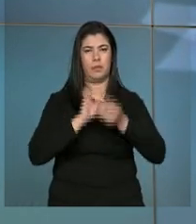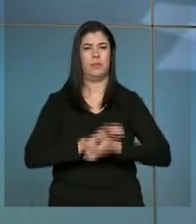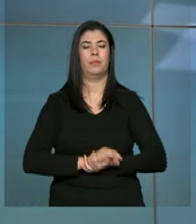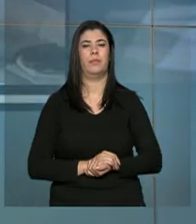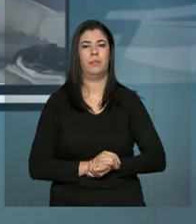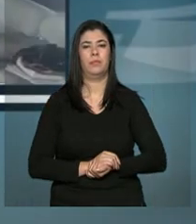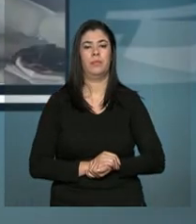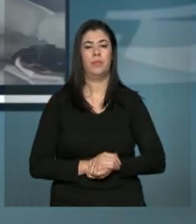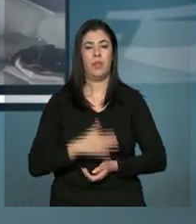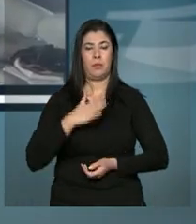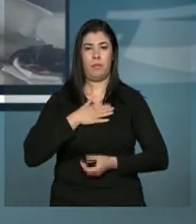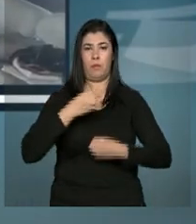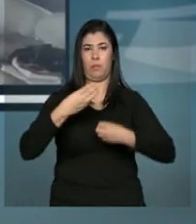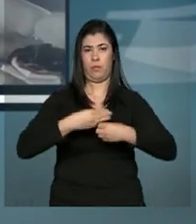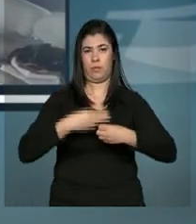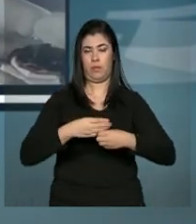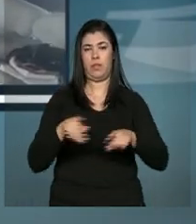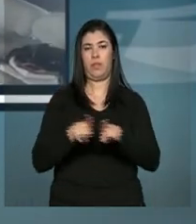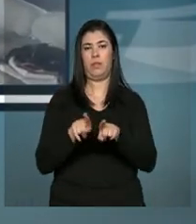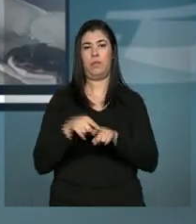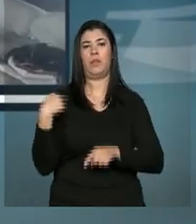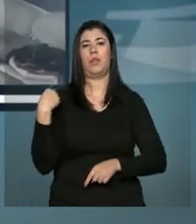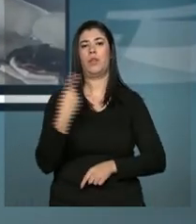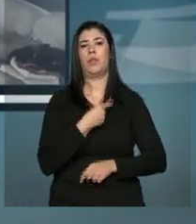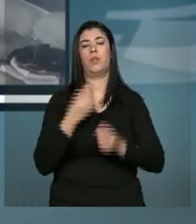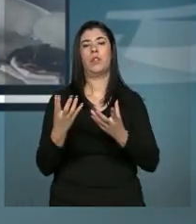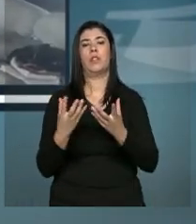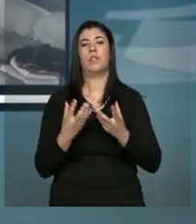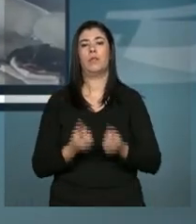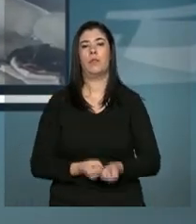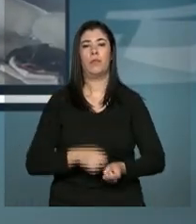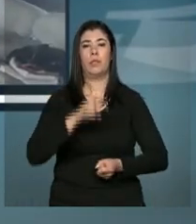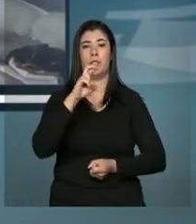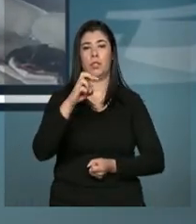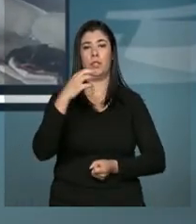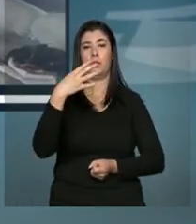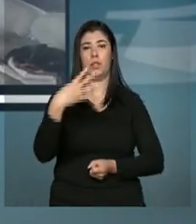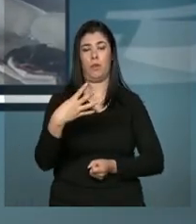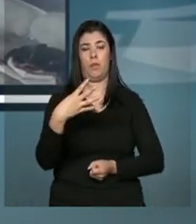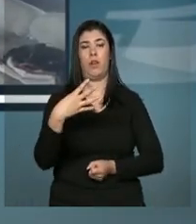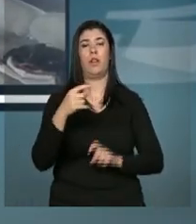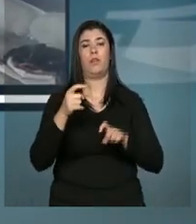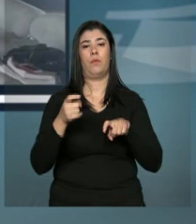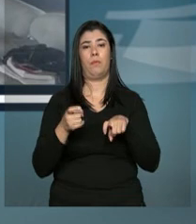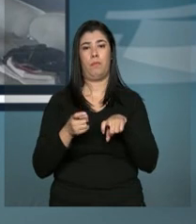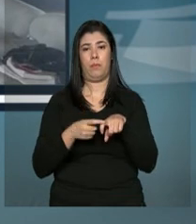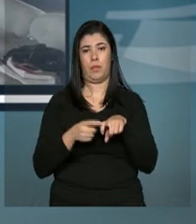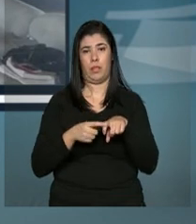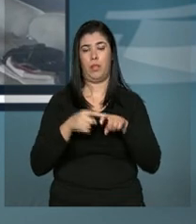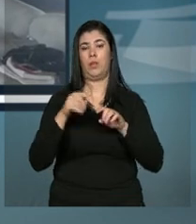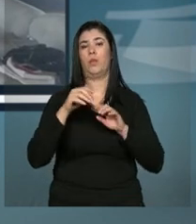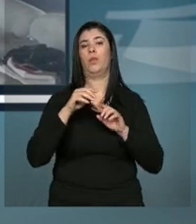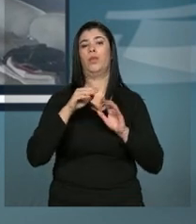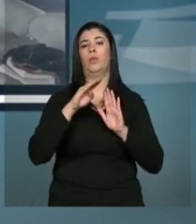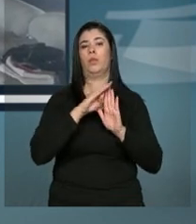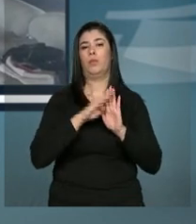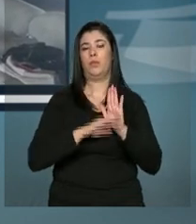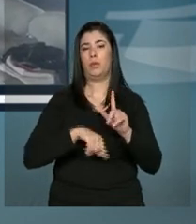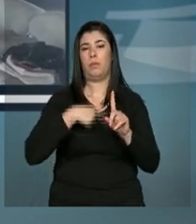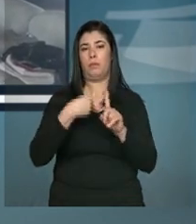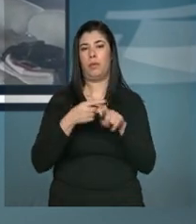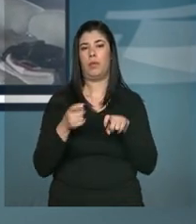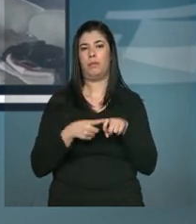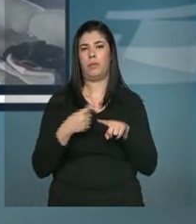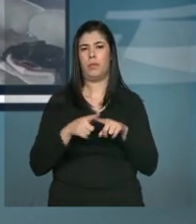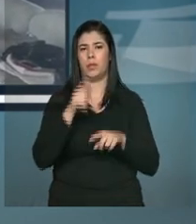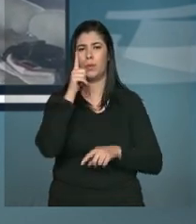No meu município, nós recebemos 54 médicos do programa. Para nós foi uma grande conquista,